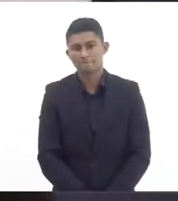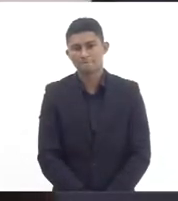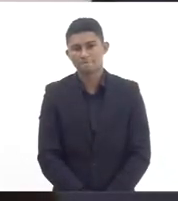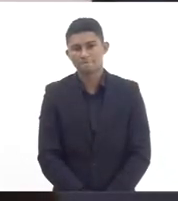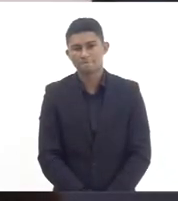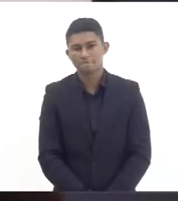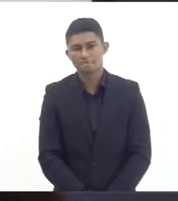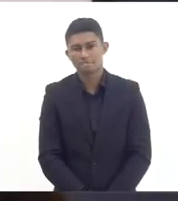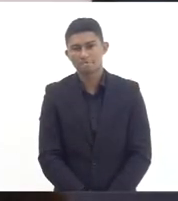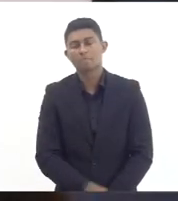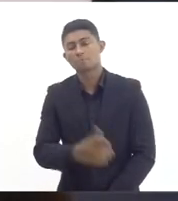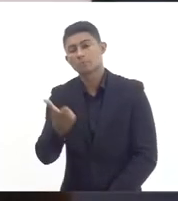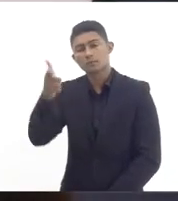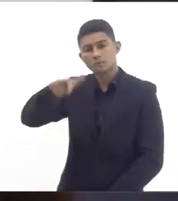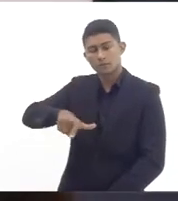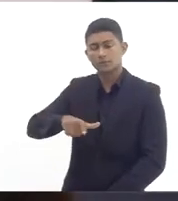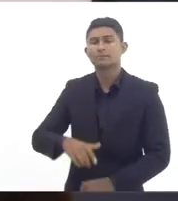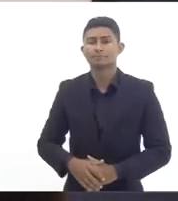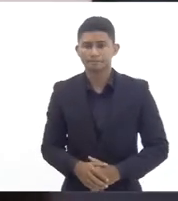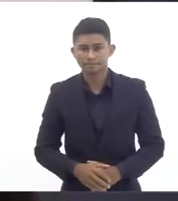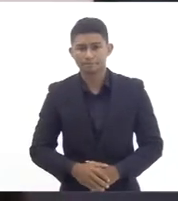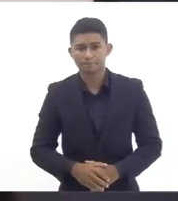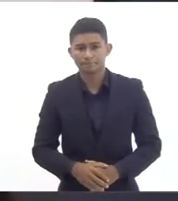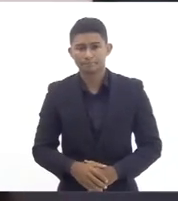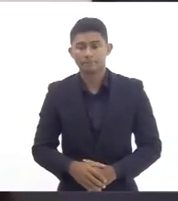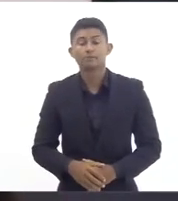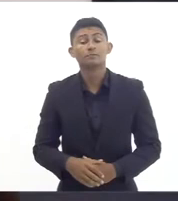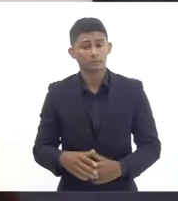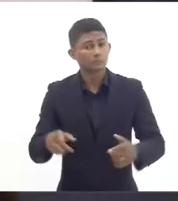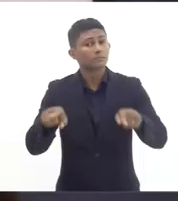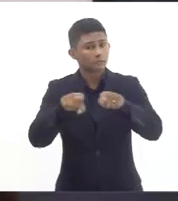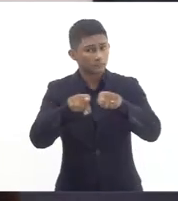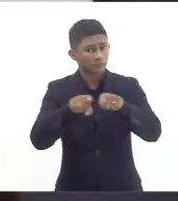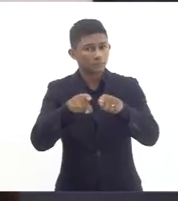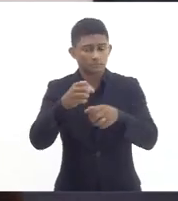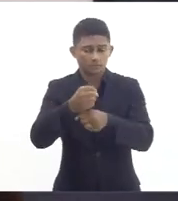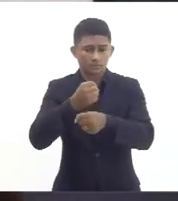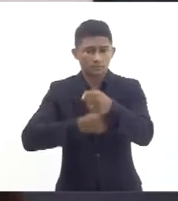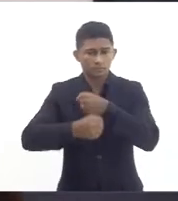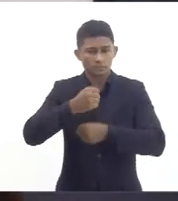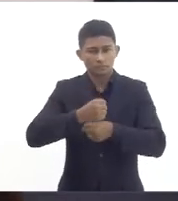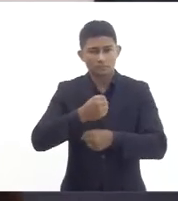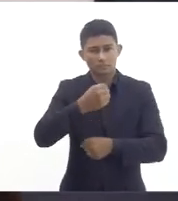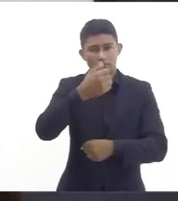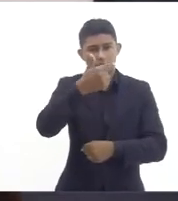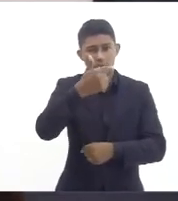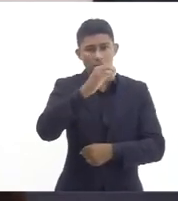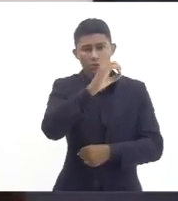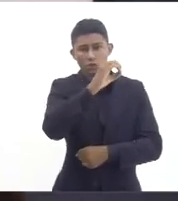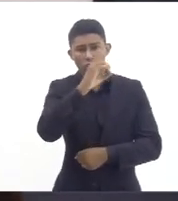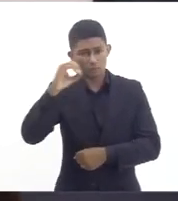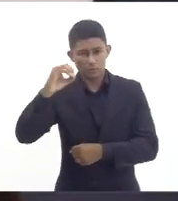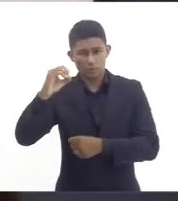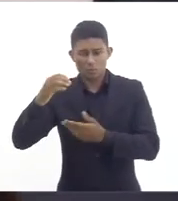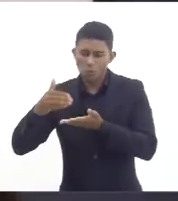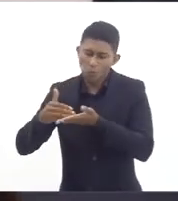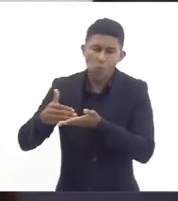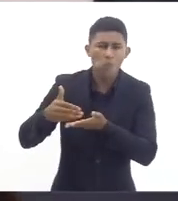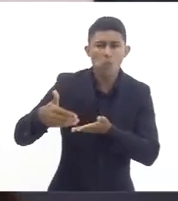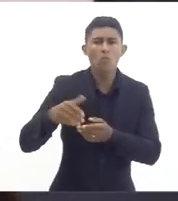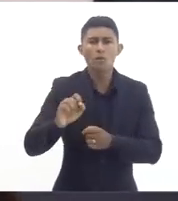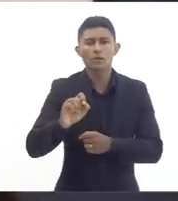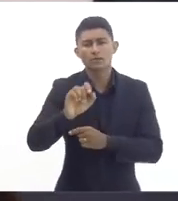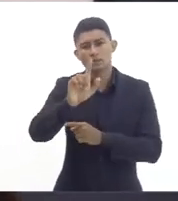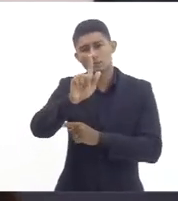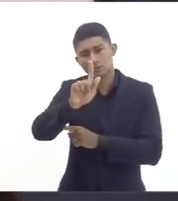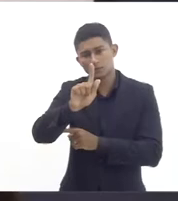além disso a gente tem também surgindo no início de 2000 a figura do GLP que a princípio